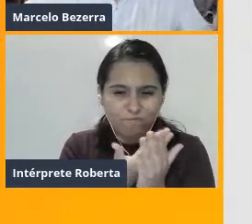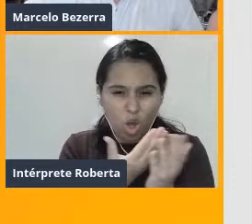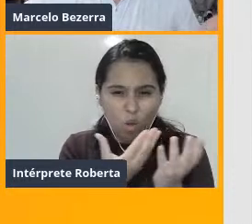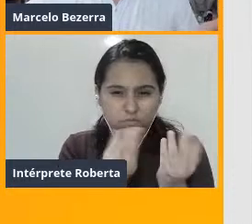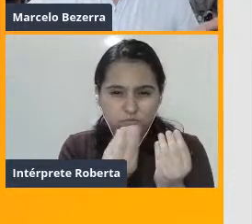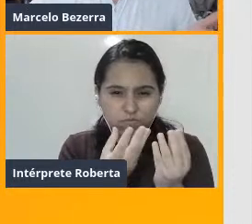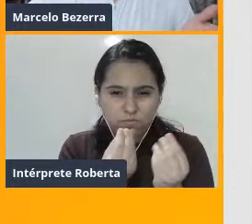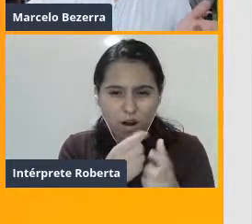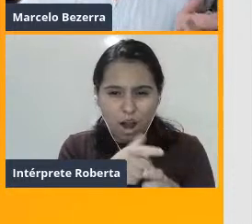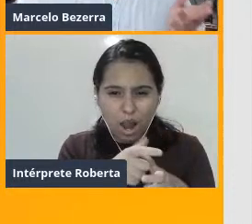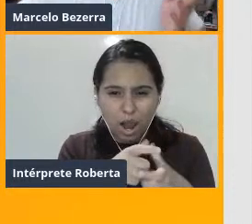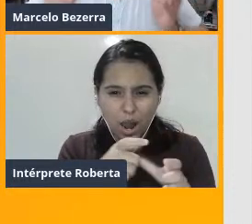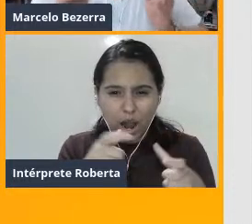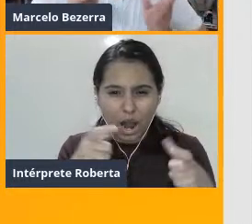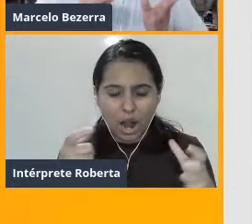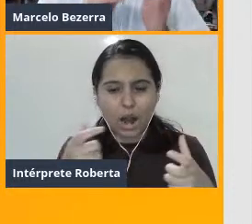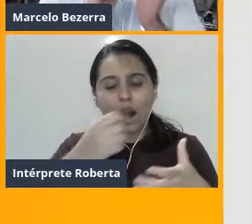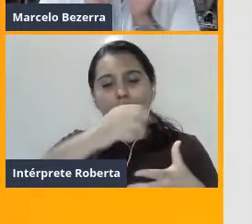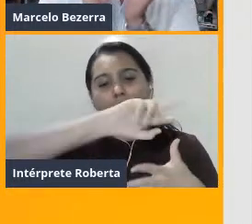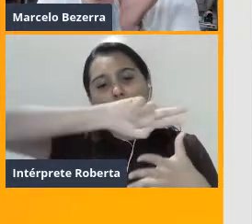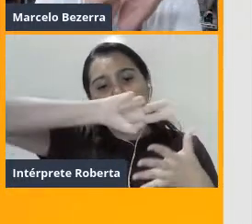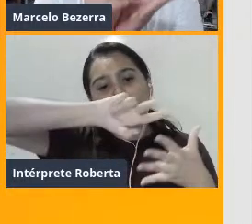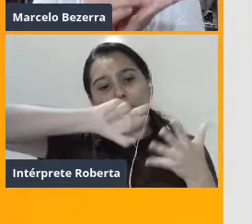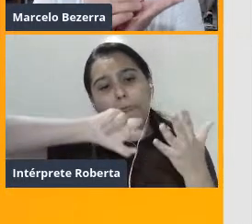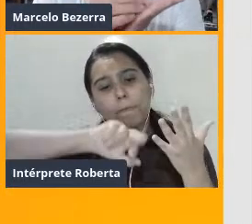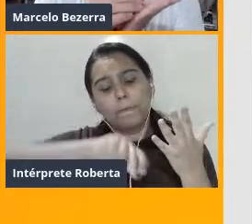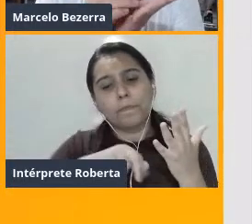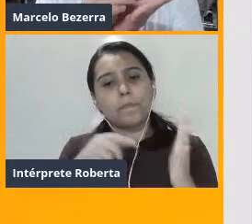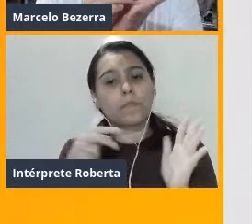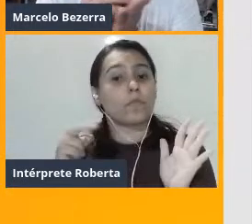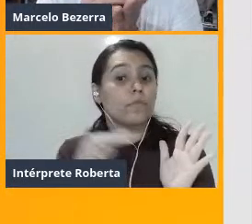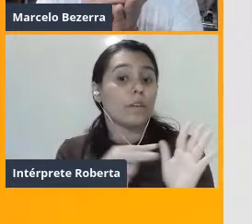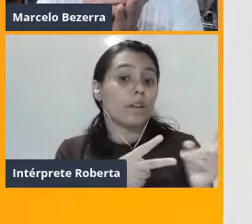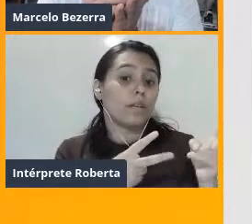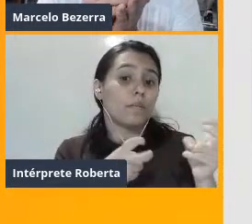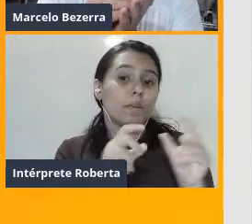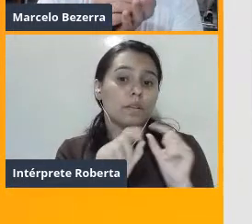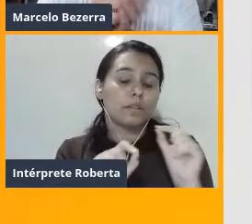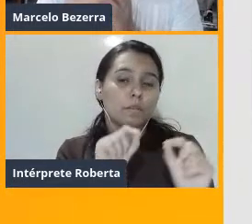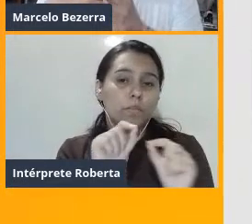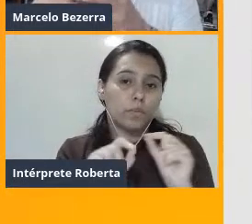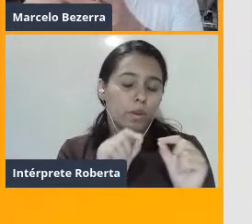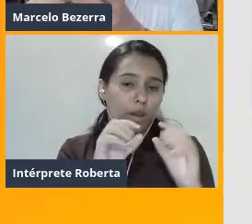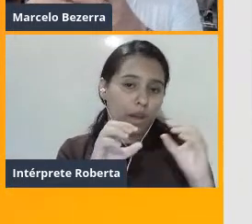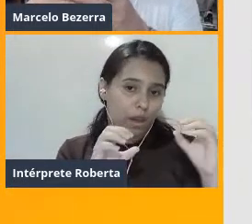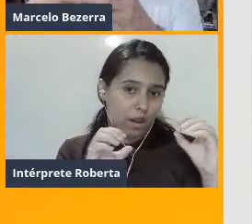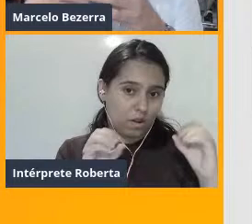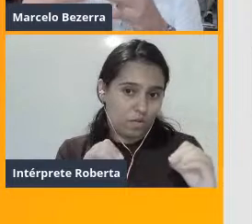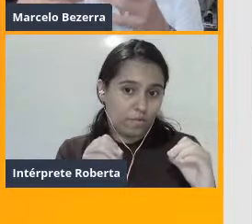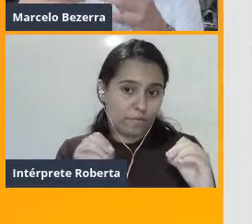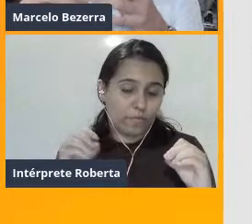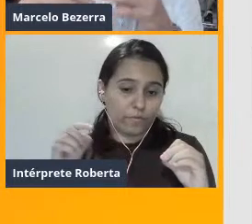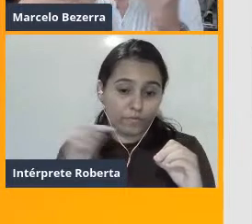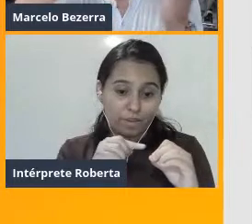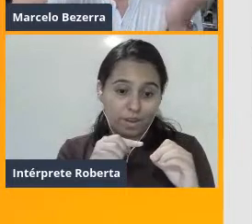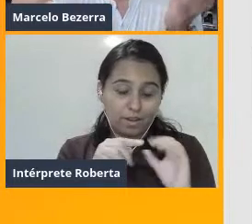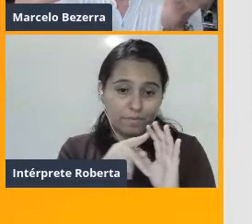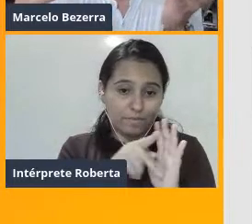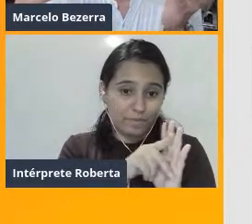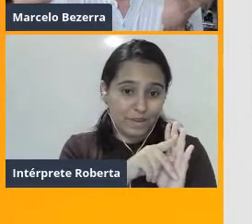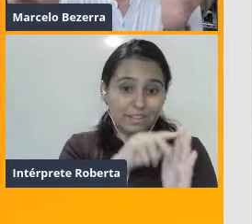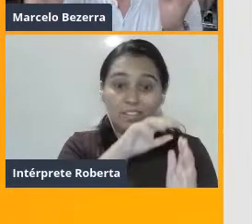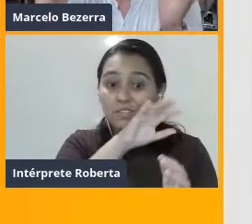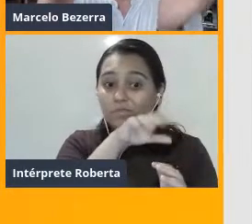diferentes espécies. E lá foi percebido que o ovário dos animais não segue um